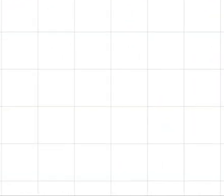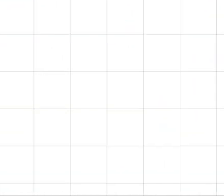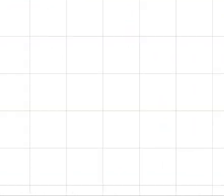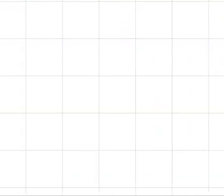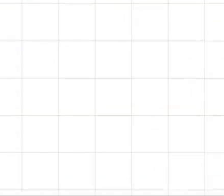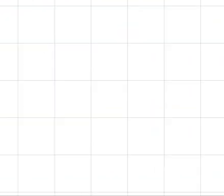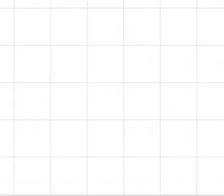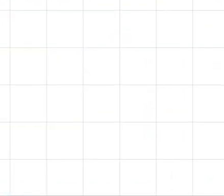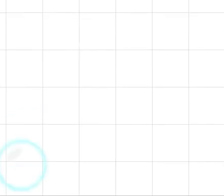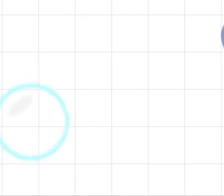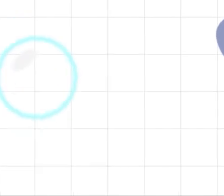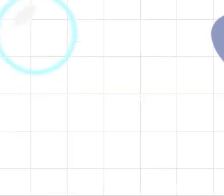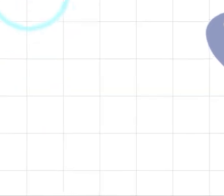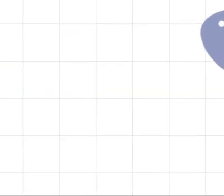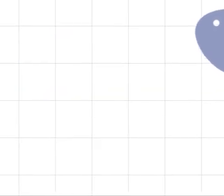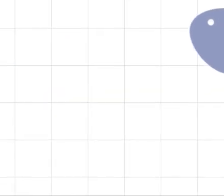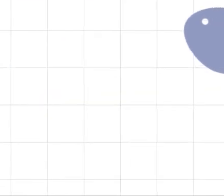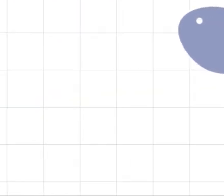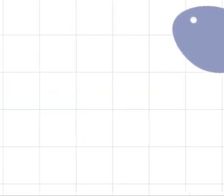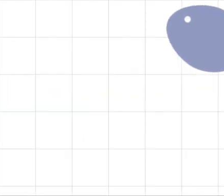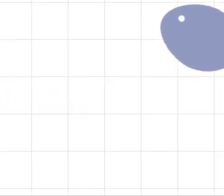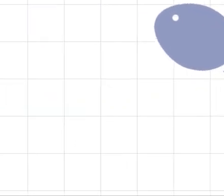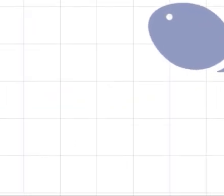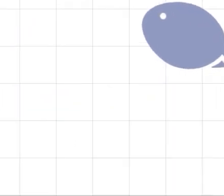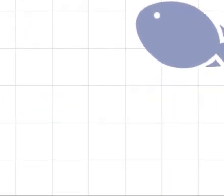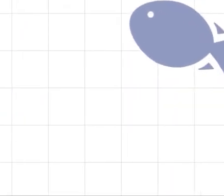Música Música